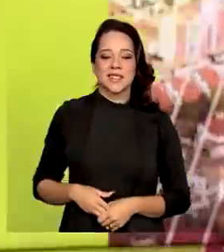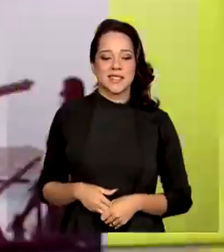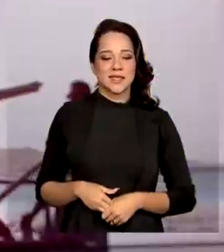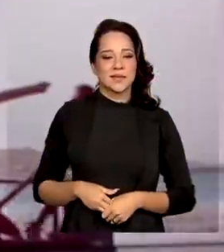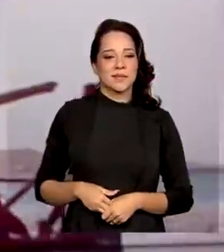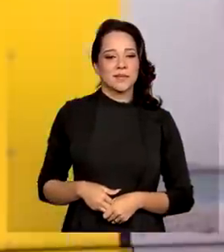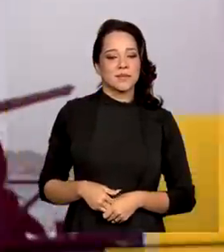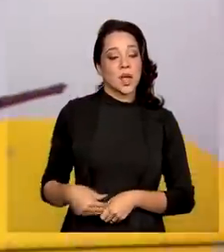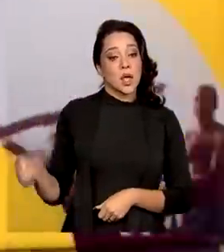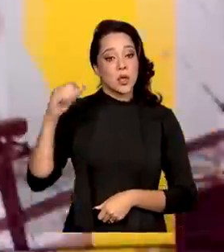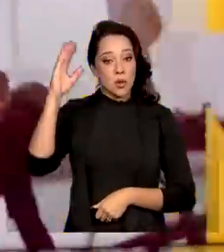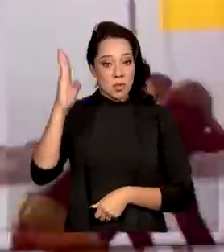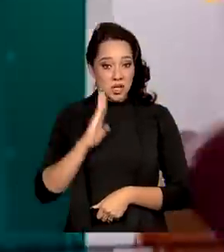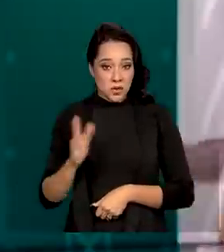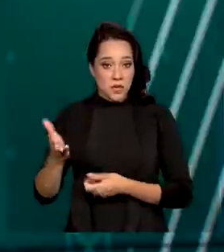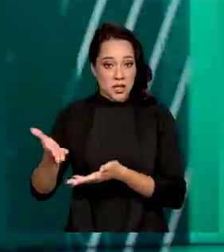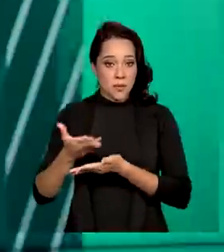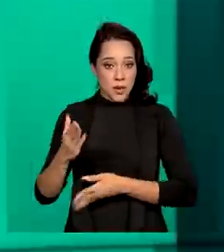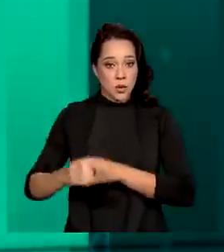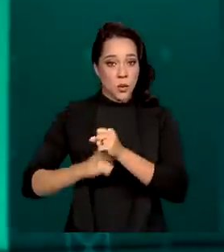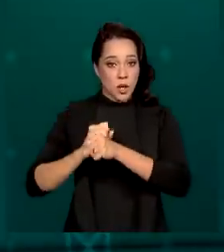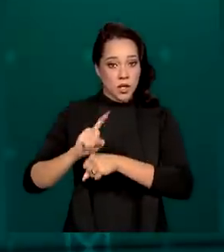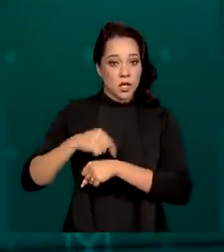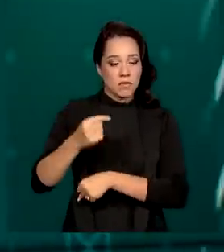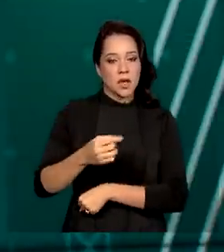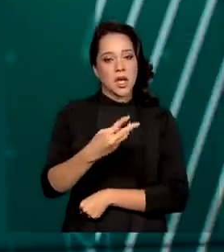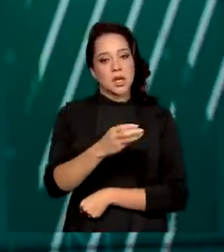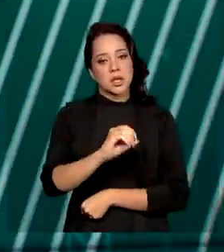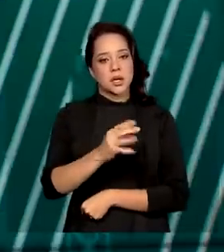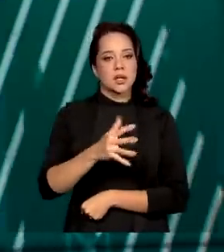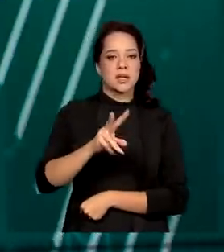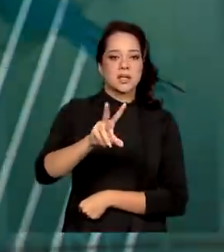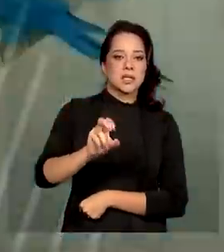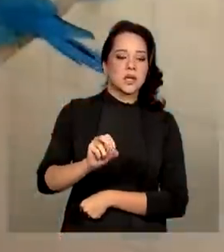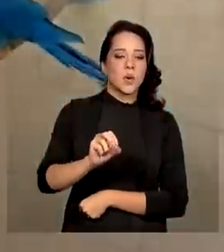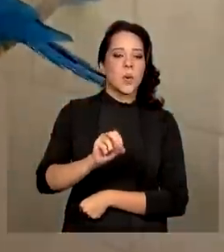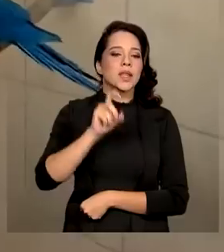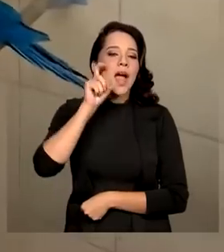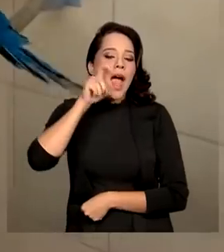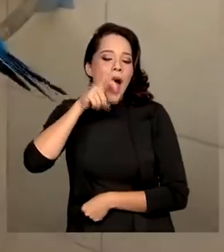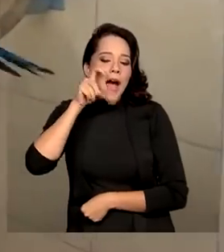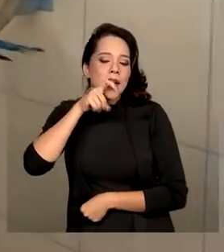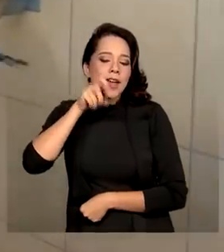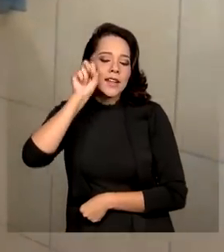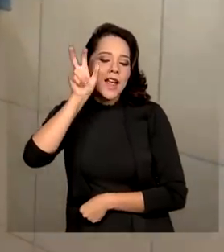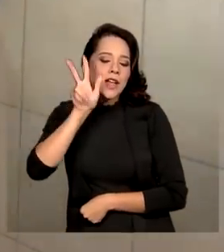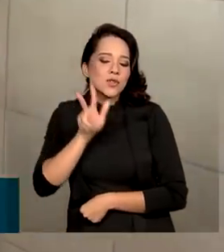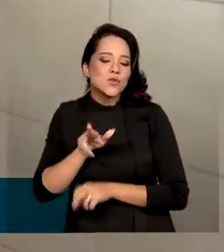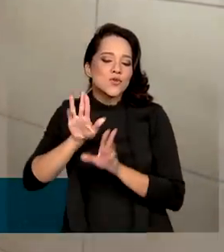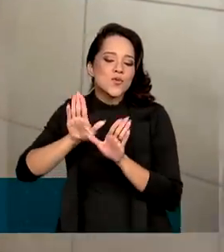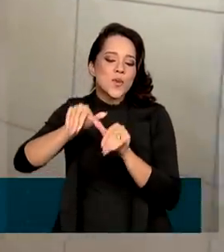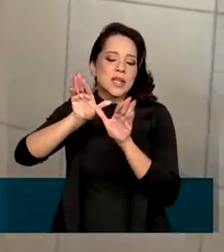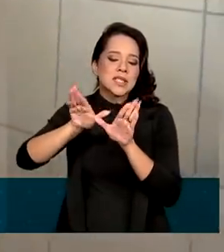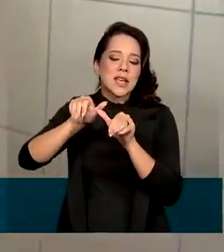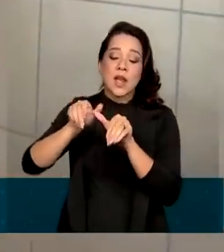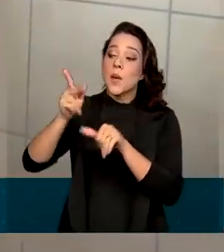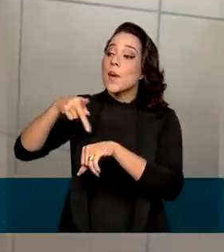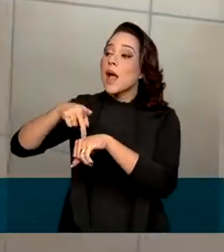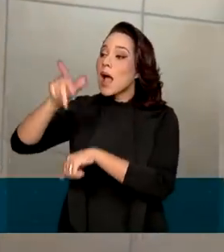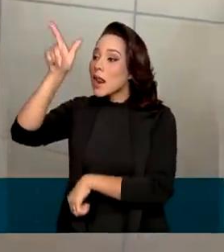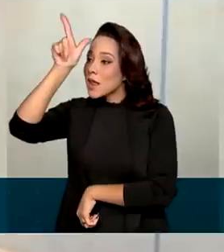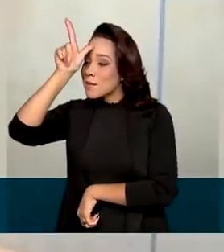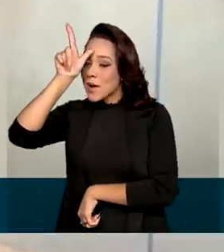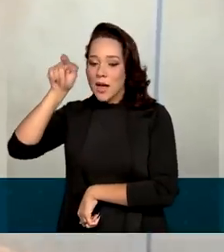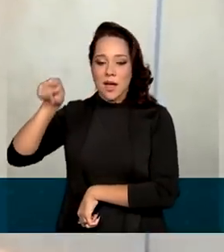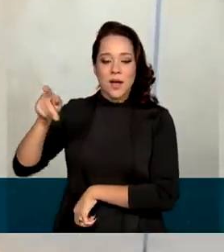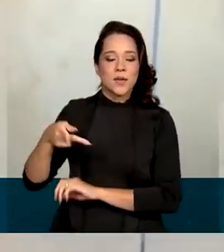E o Brasil deve receber no ano que vem entre 30 e 50 ararinhas azuis. As aves vão vir da Alemanha e